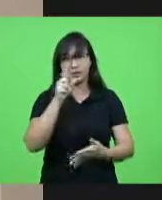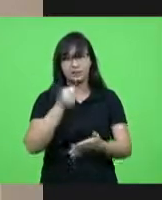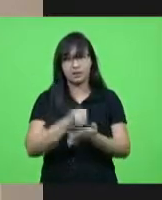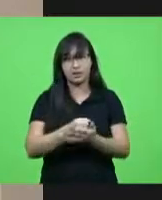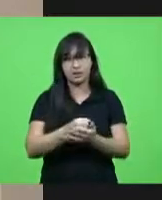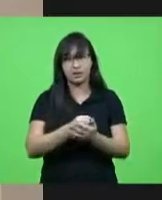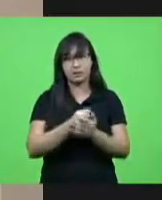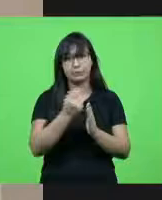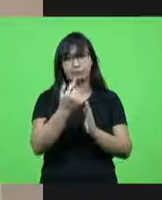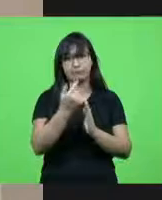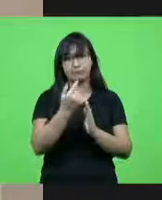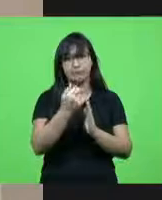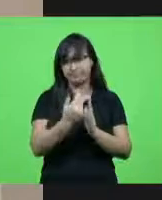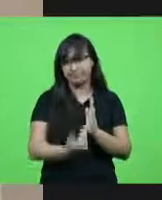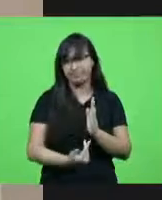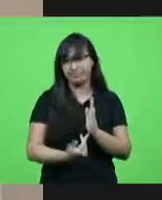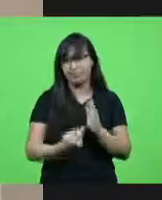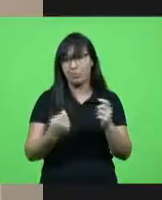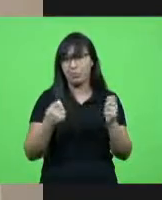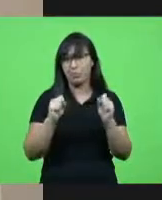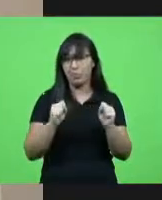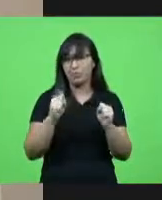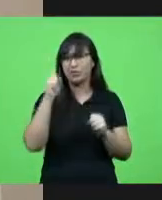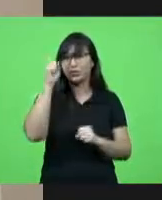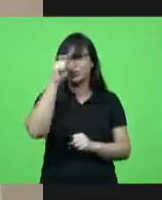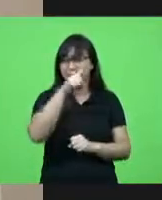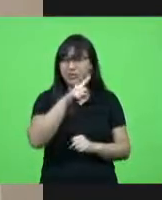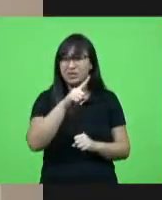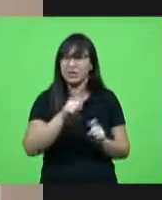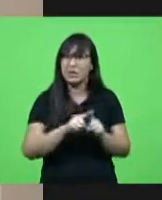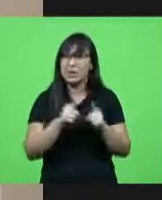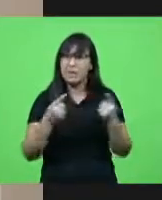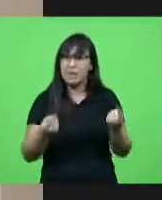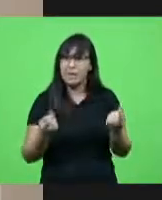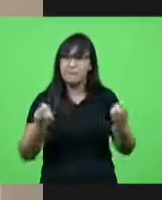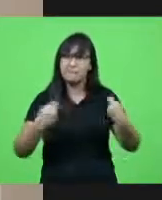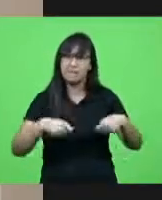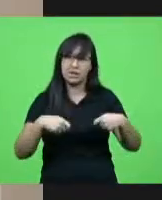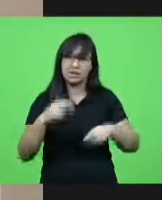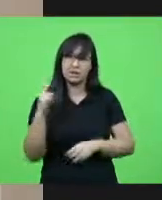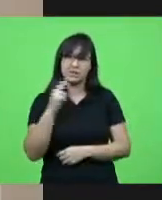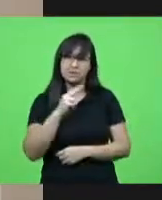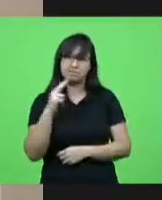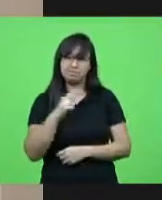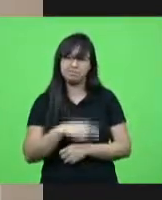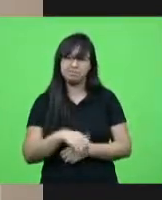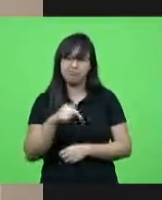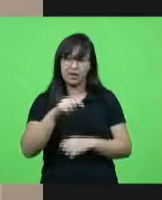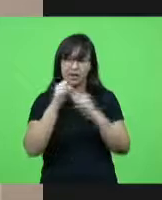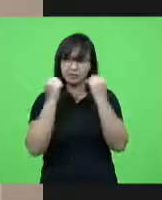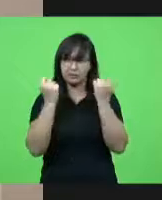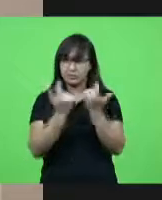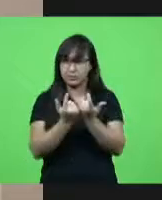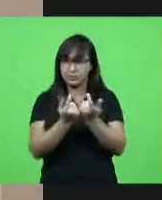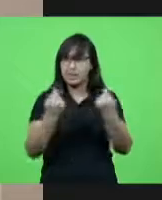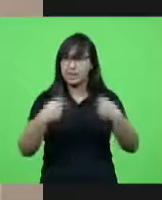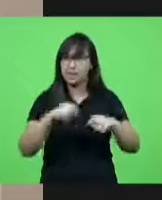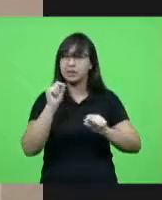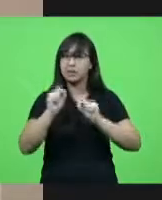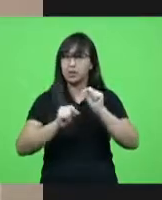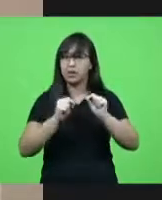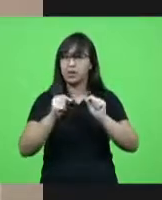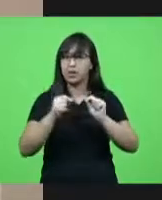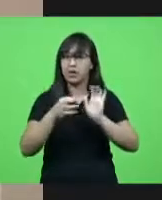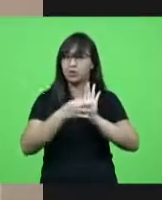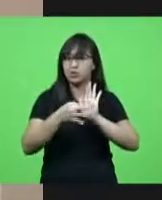ainda que elas sejam duras e mais necessárias e nessa casa nós temos o dever de sugerir caminhos de